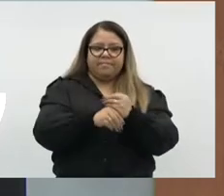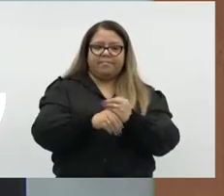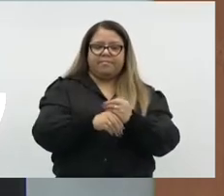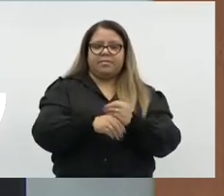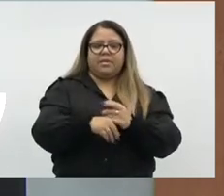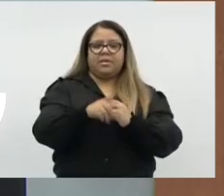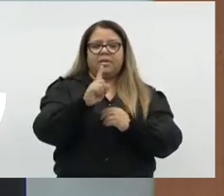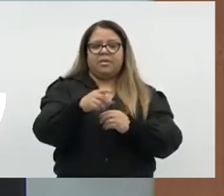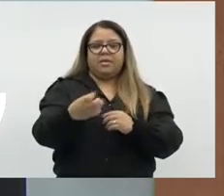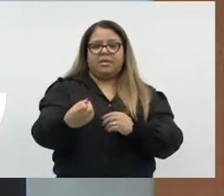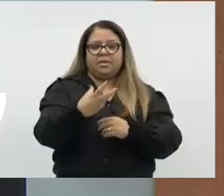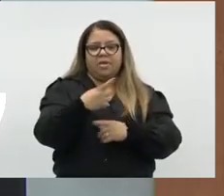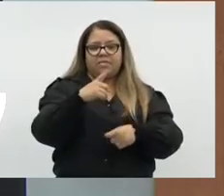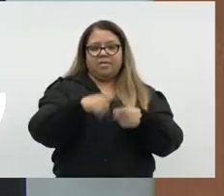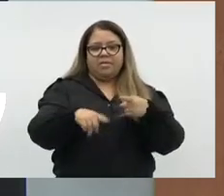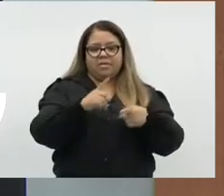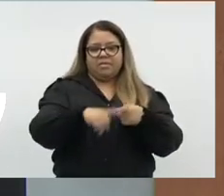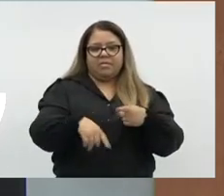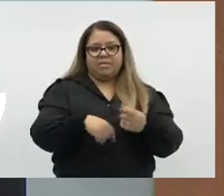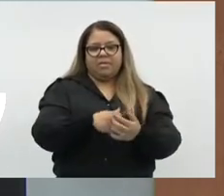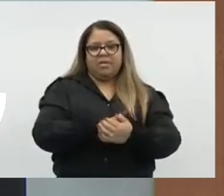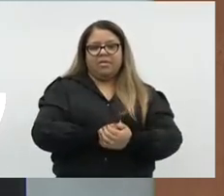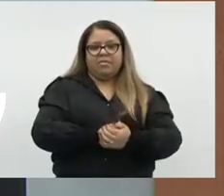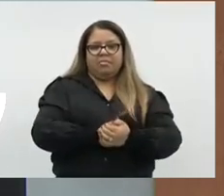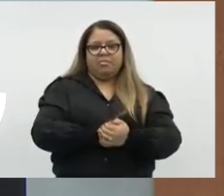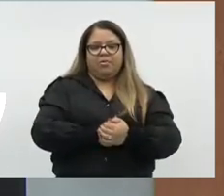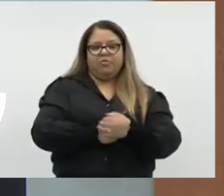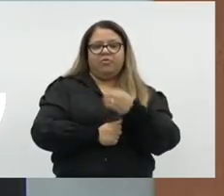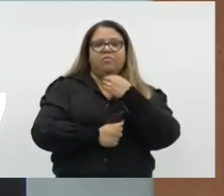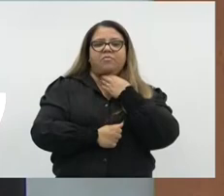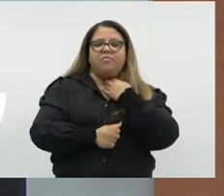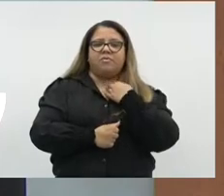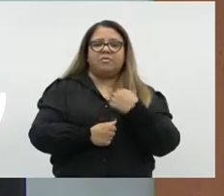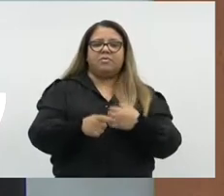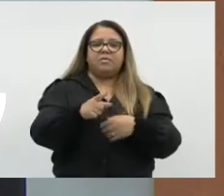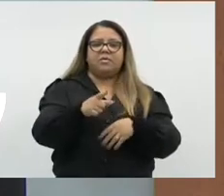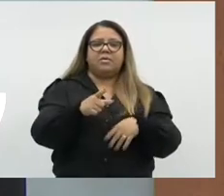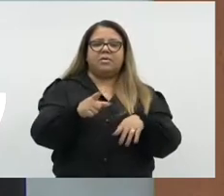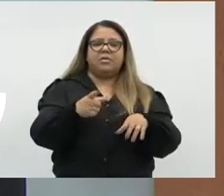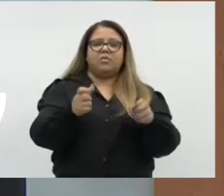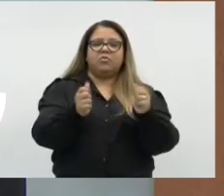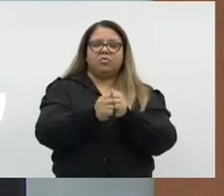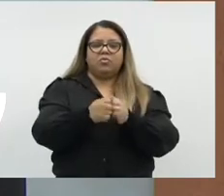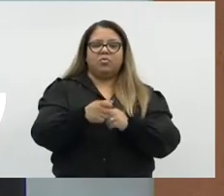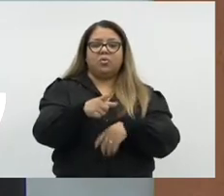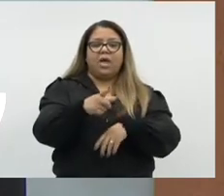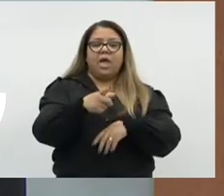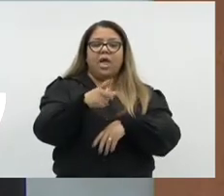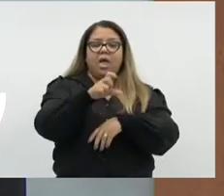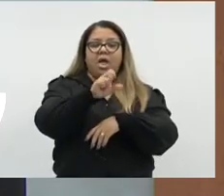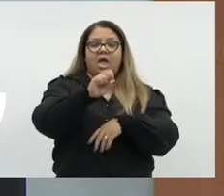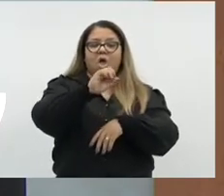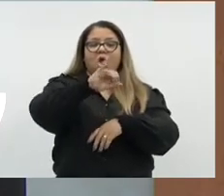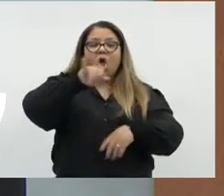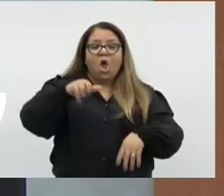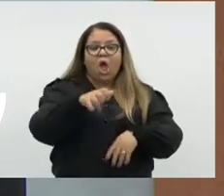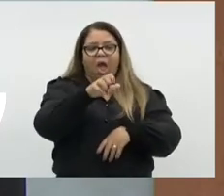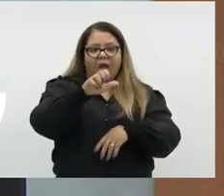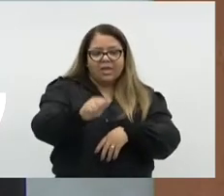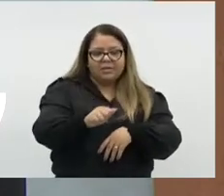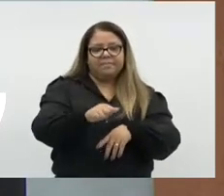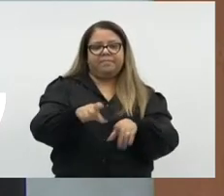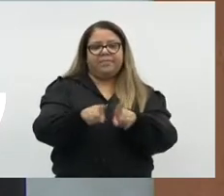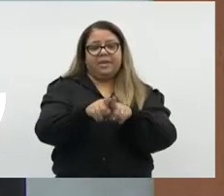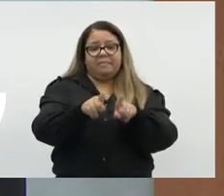proibindo o plantio de soja e algodão. A soja já está nas bordas do Pantanal